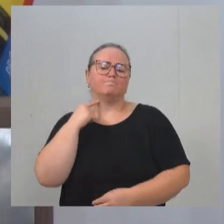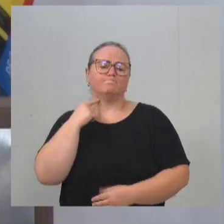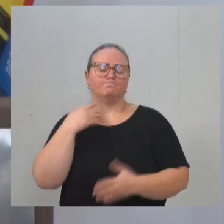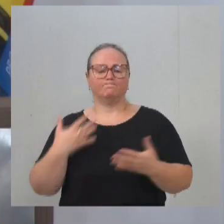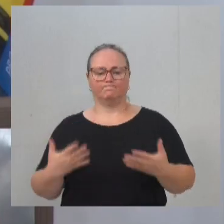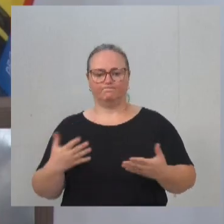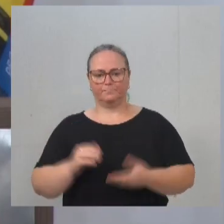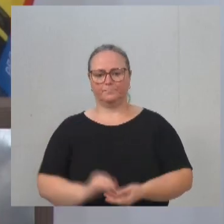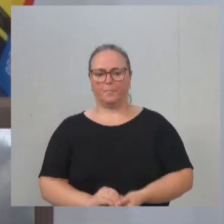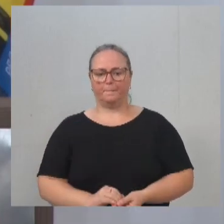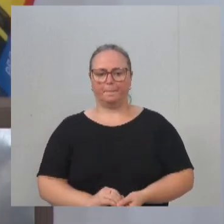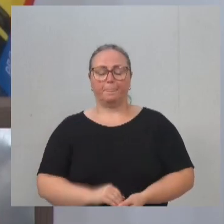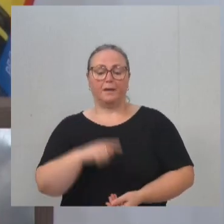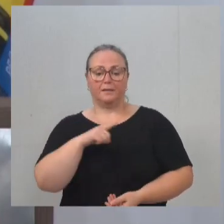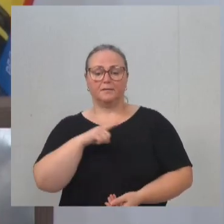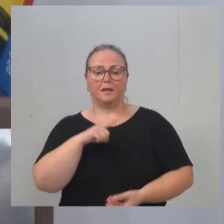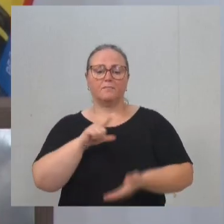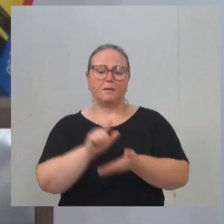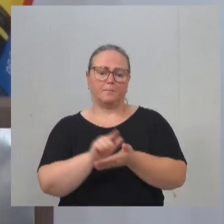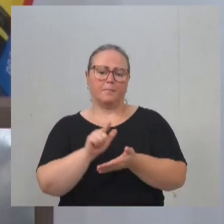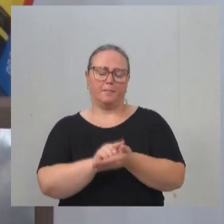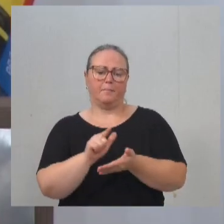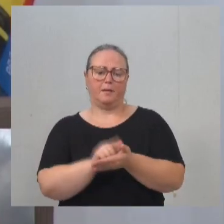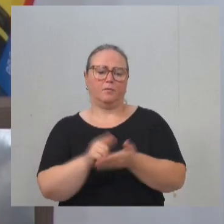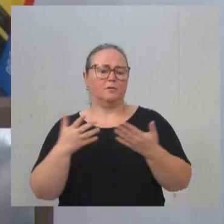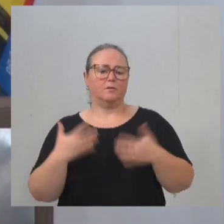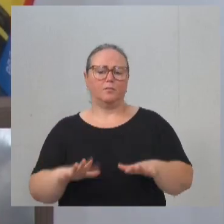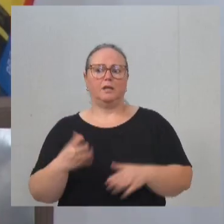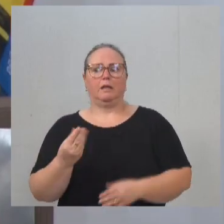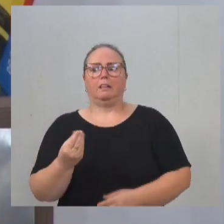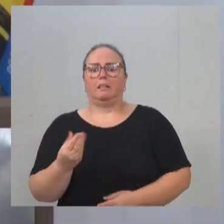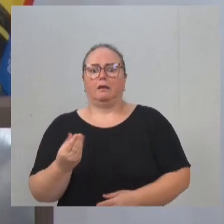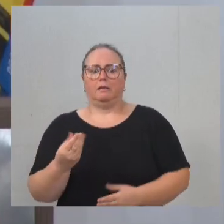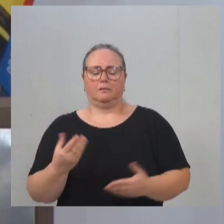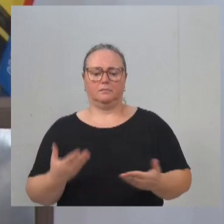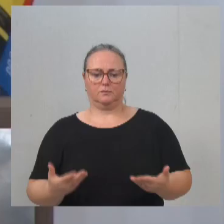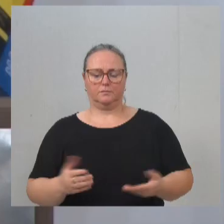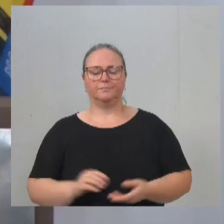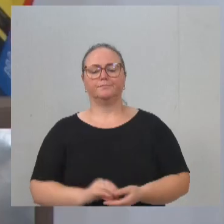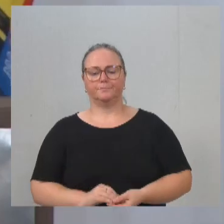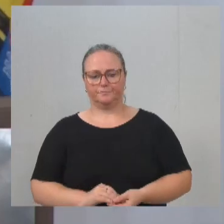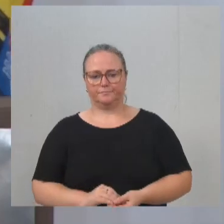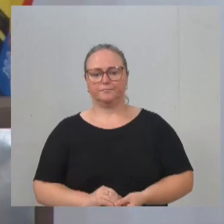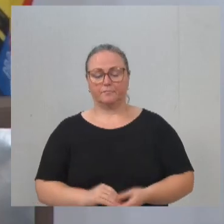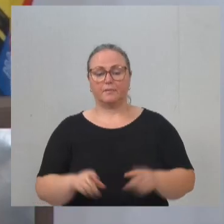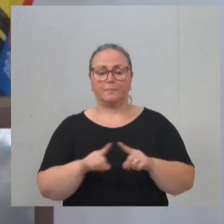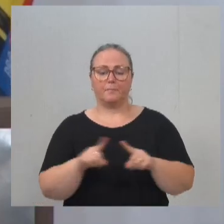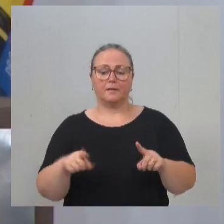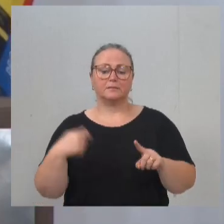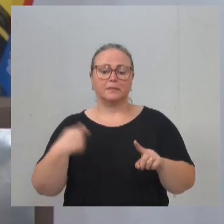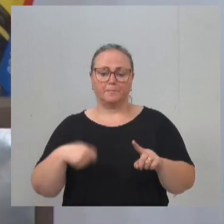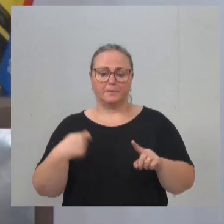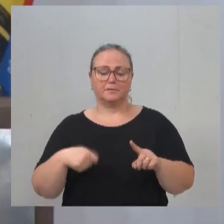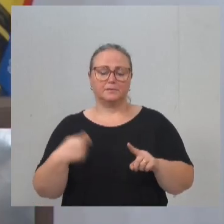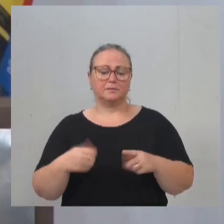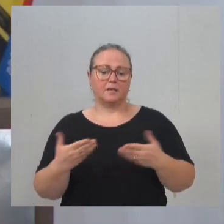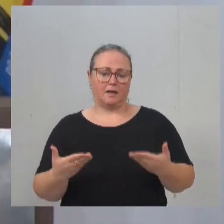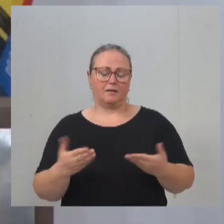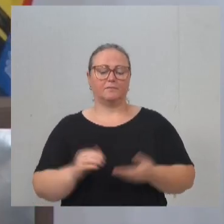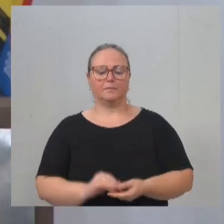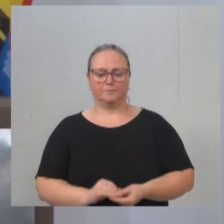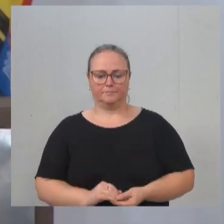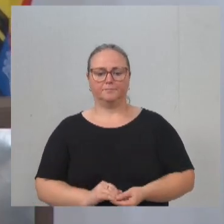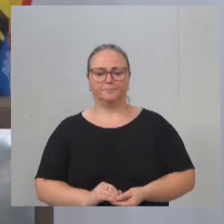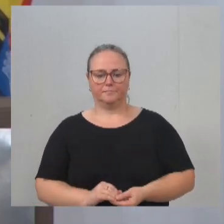até com uso de papel muito maior do que a gente pretendia, mas que acabou se fazendo necessário pelo cenário e a gente também está